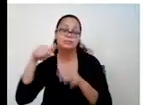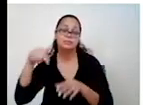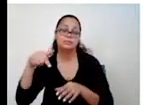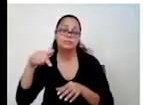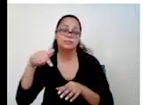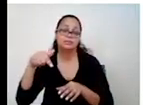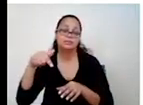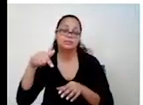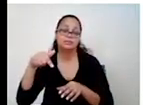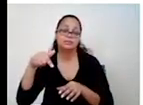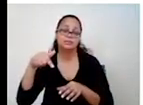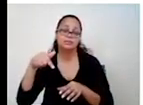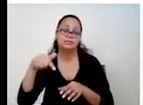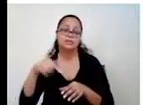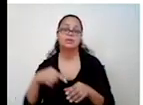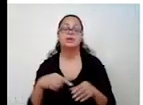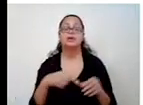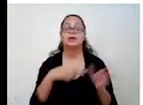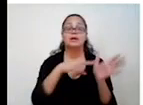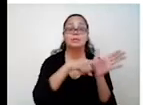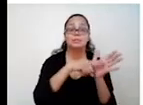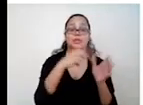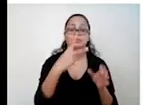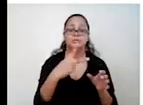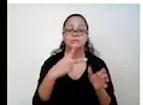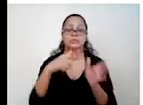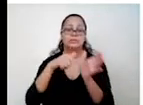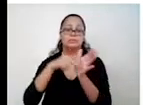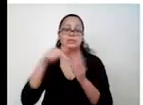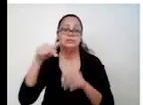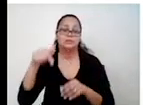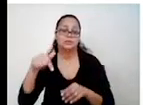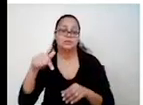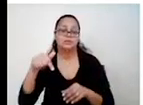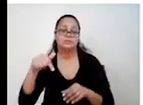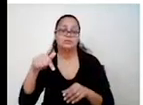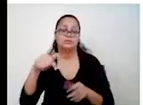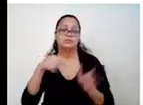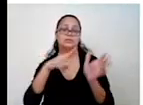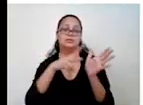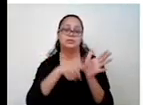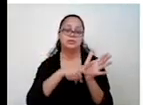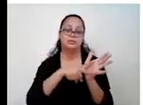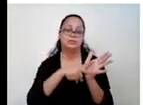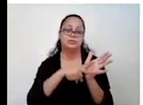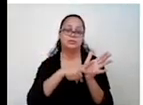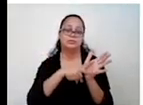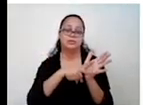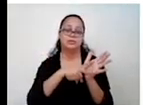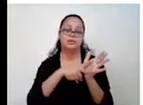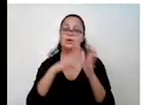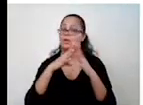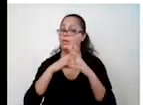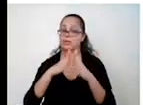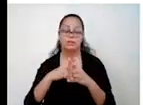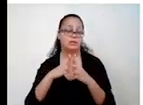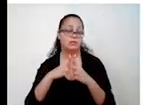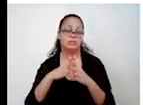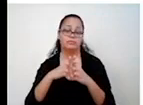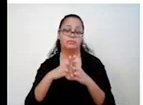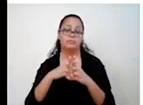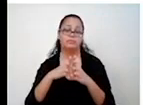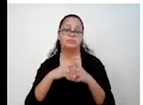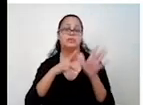Mais com menos dá menos. Menos 2 menos 7. Não confunda a regra de sinal da conta de vezes dividido com a de mais e menos.